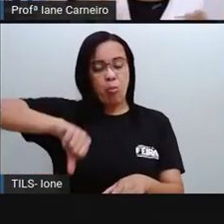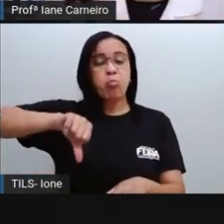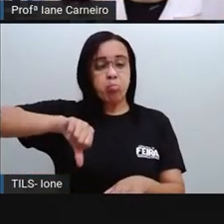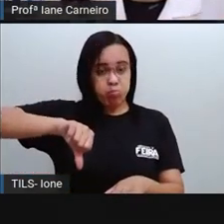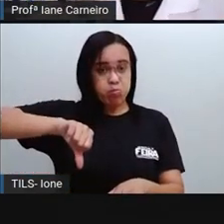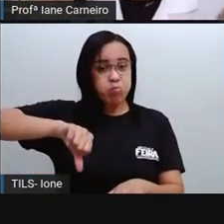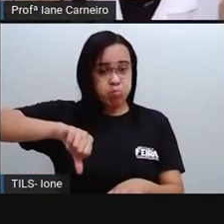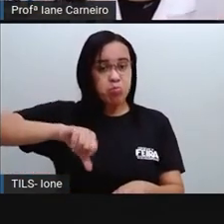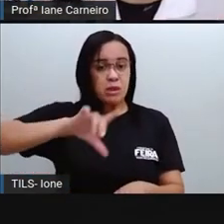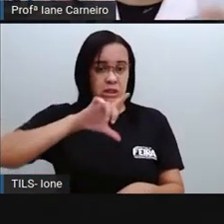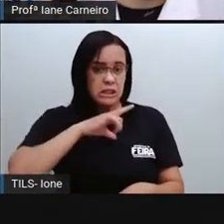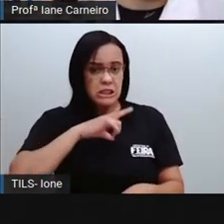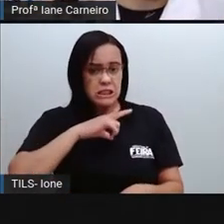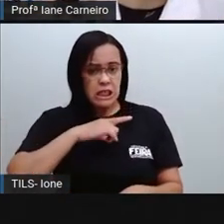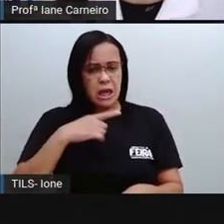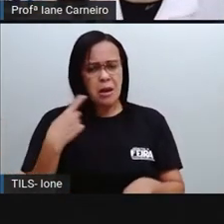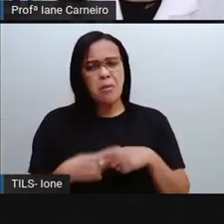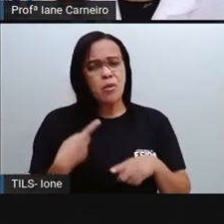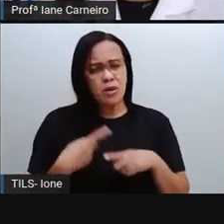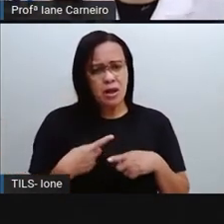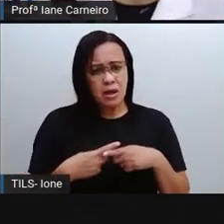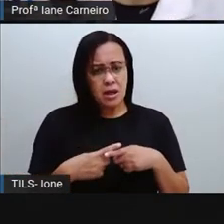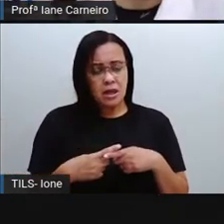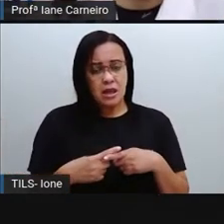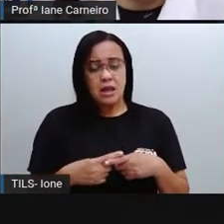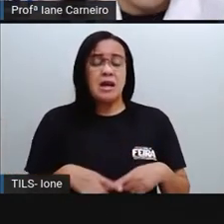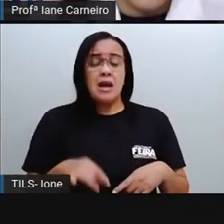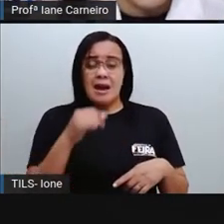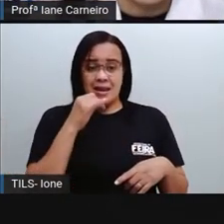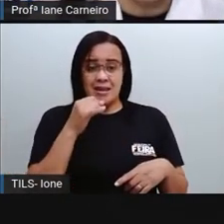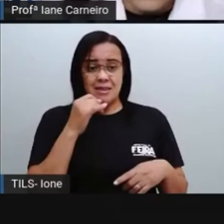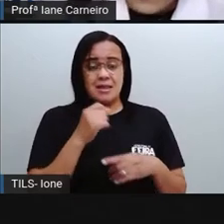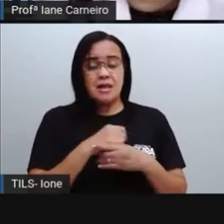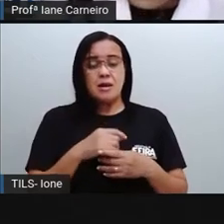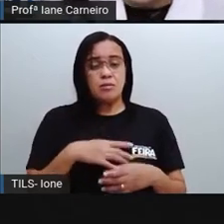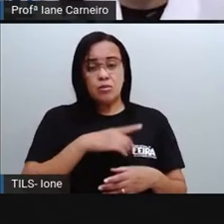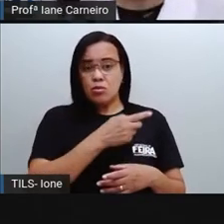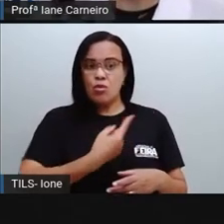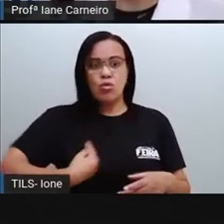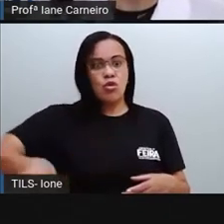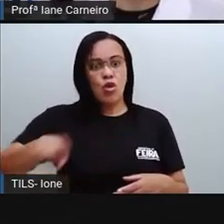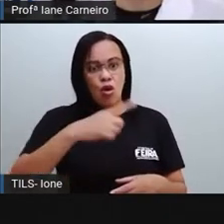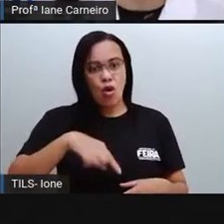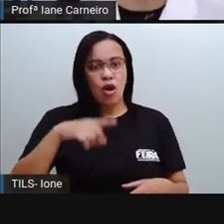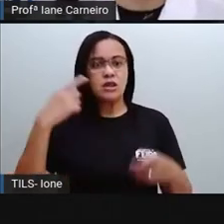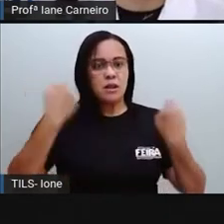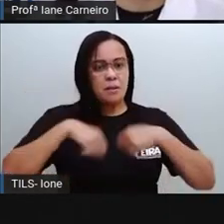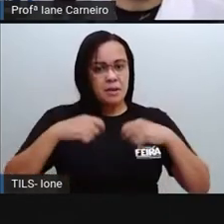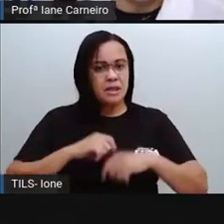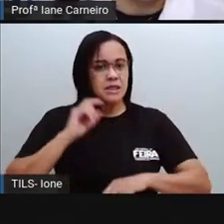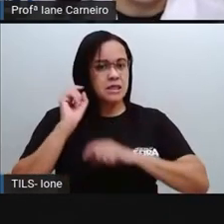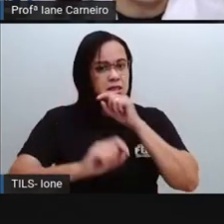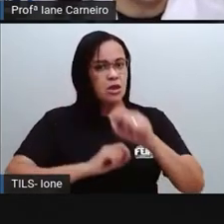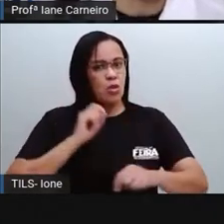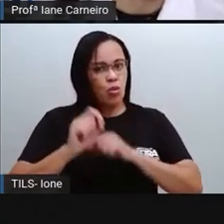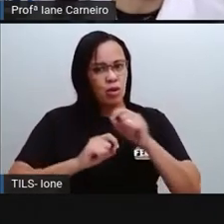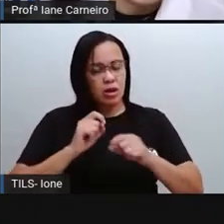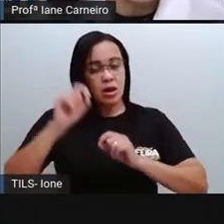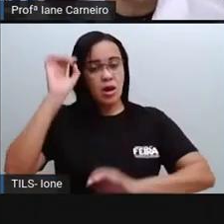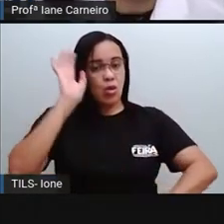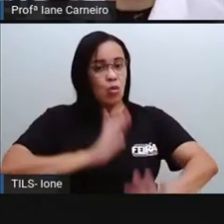se a gente não lida com ele de forma responsável. jóia? É a Pro colocou aqui uma